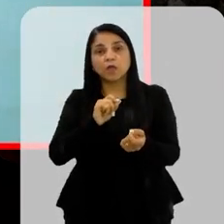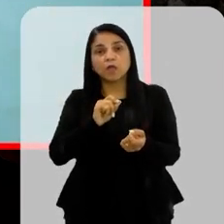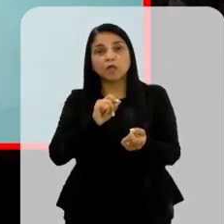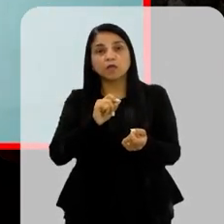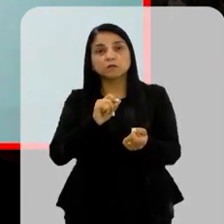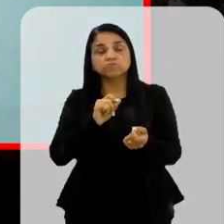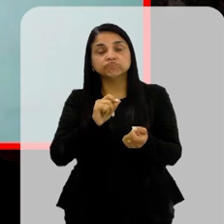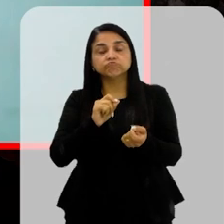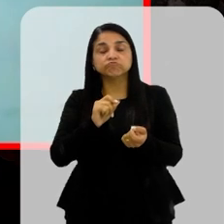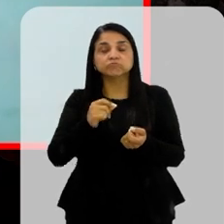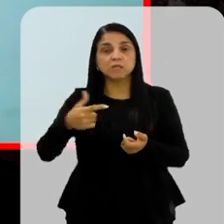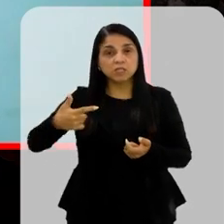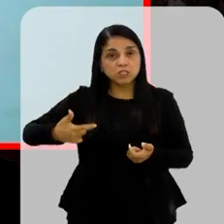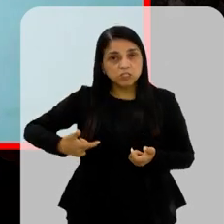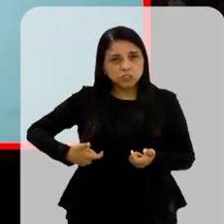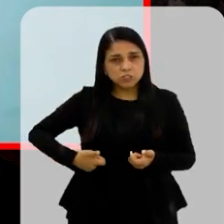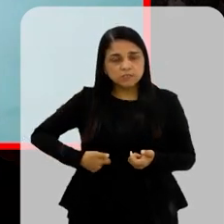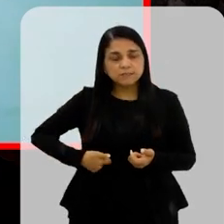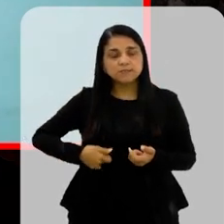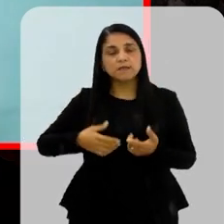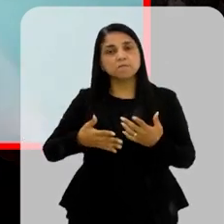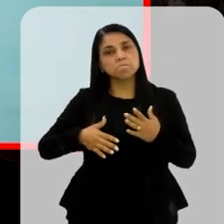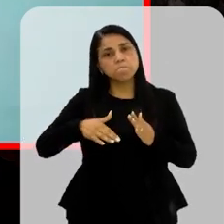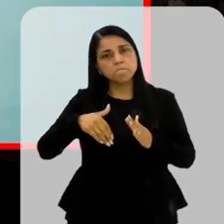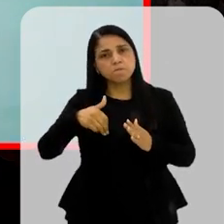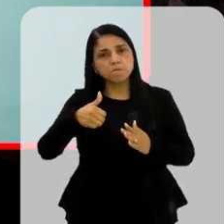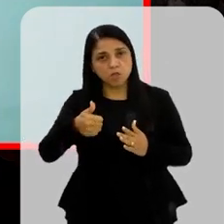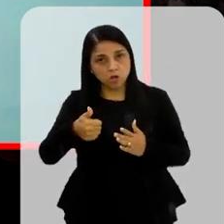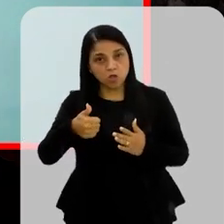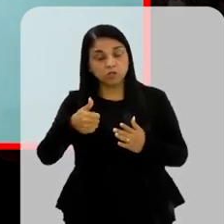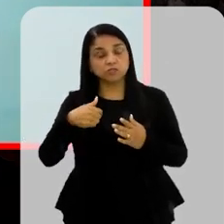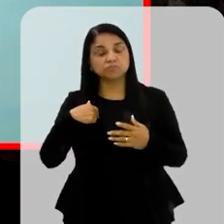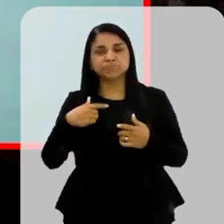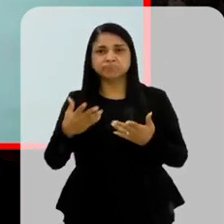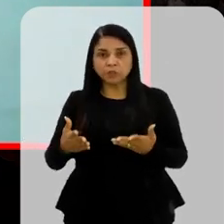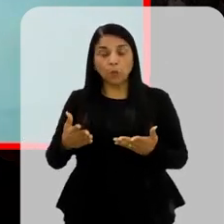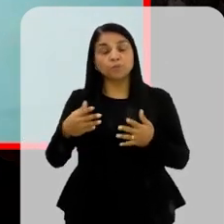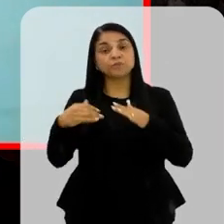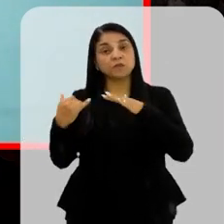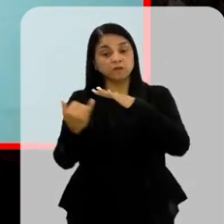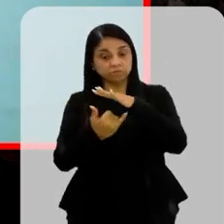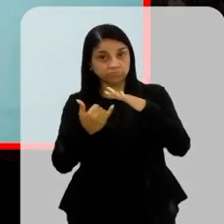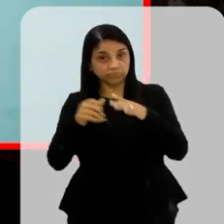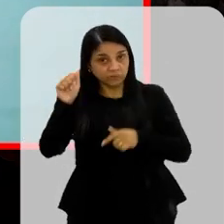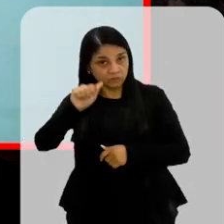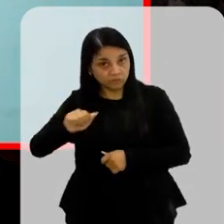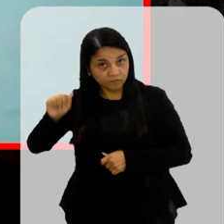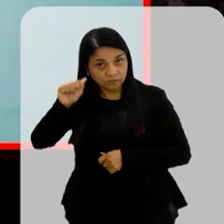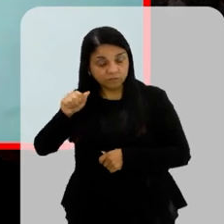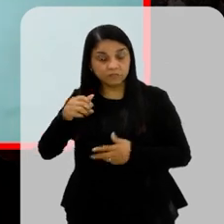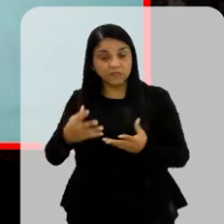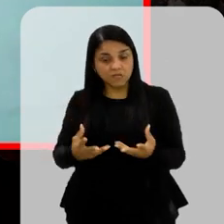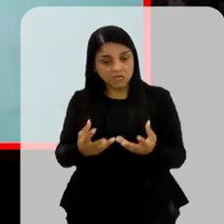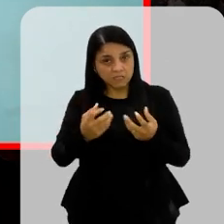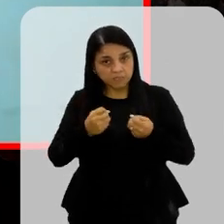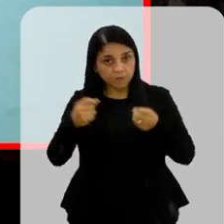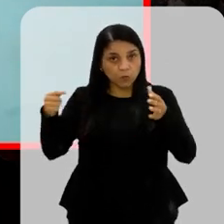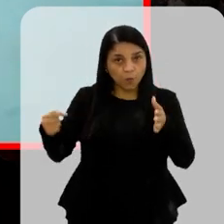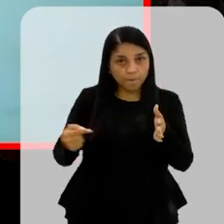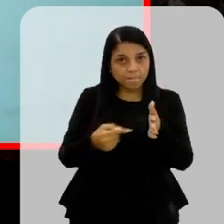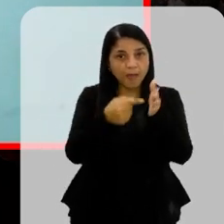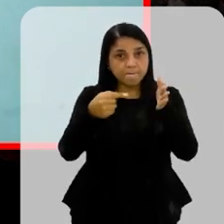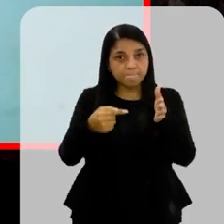Os seus níveis Glicêmicos Dentro do alto Então a gente começou A receber Muitas denúncias De resultados